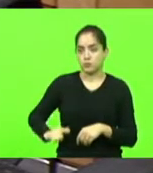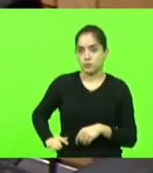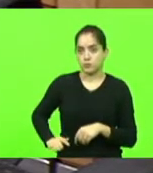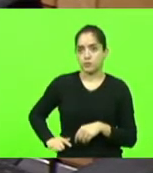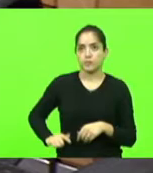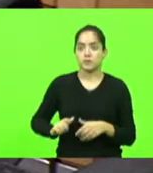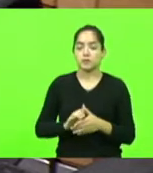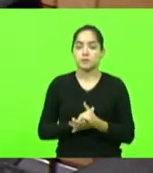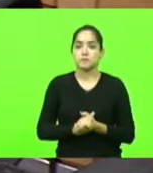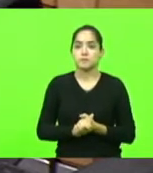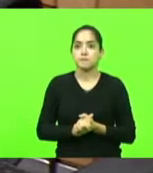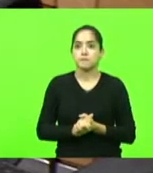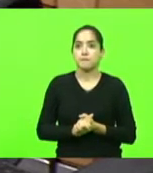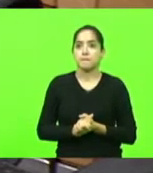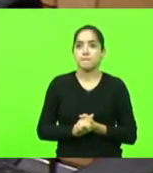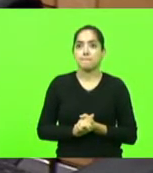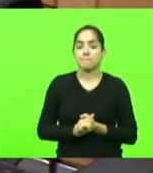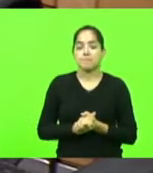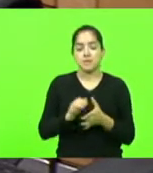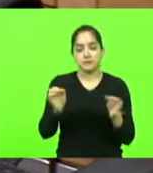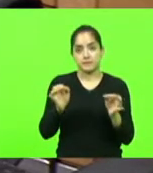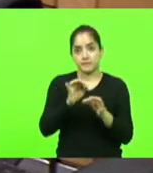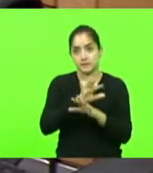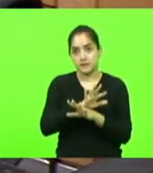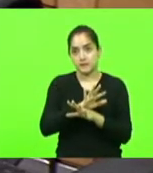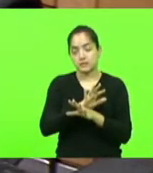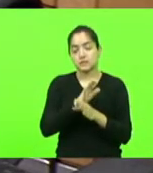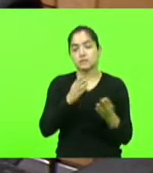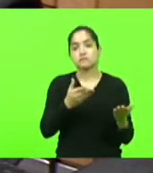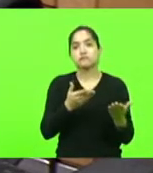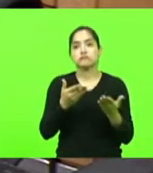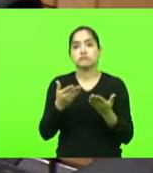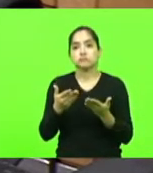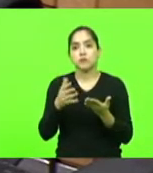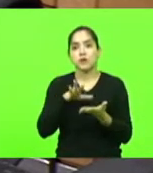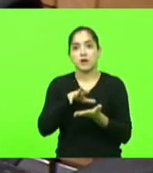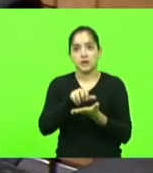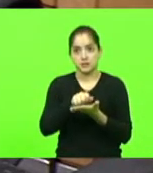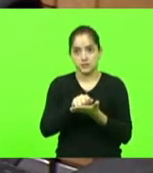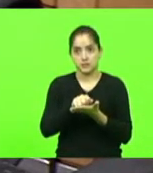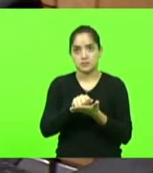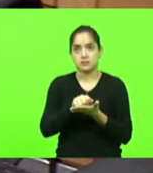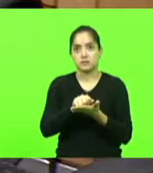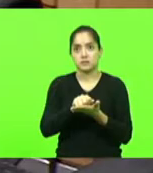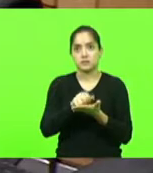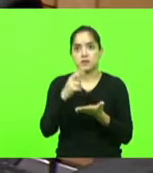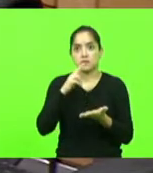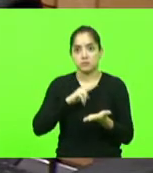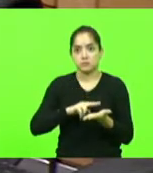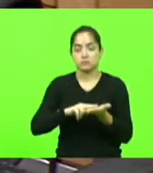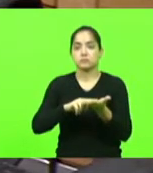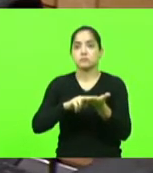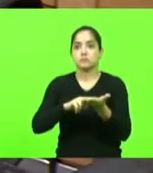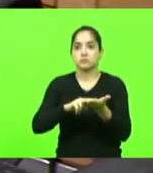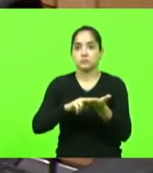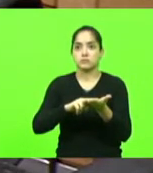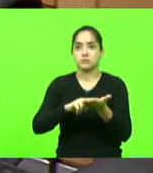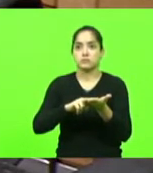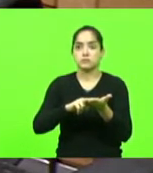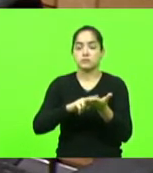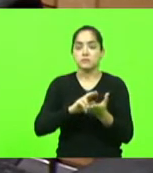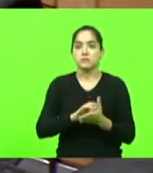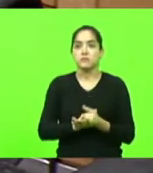Daniela Reiner. Finalizando, o senhor presidente registrou as cartas da prefeita da comuna de Verruchio